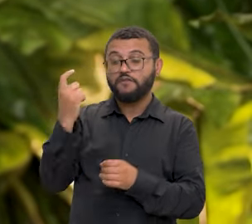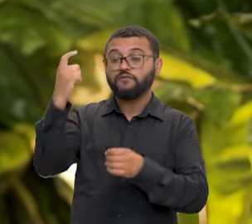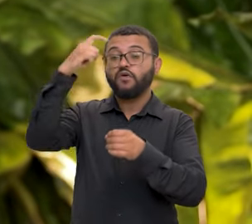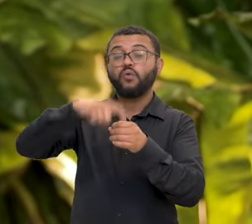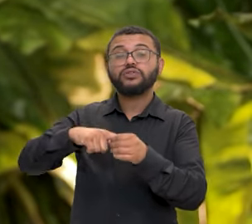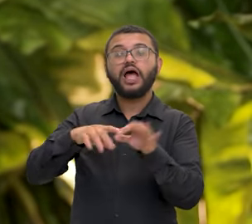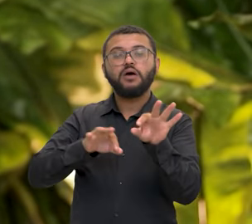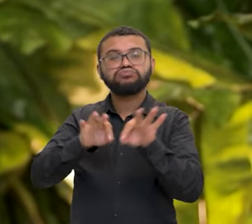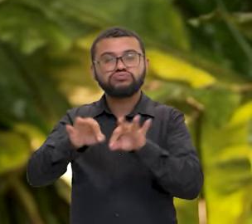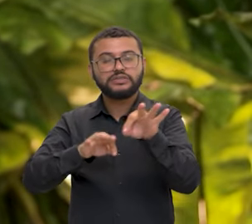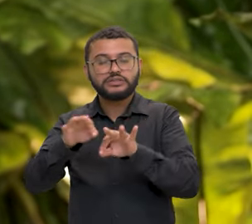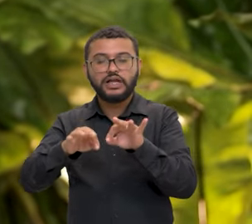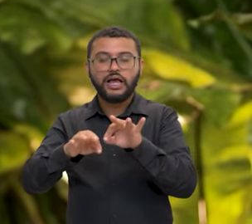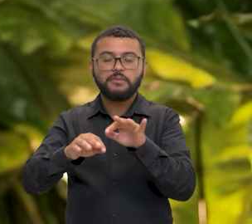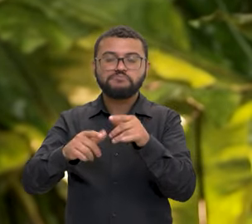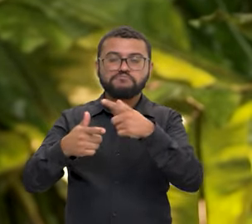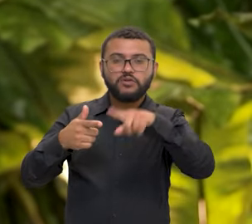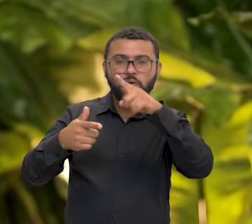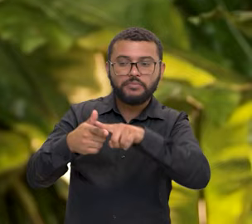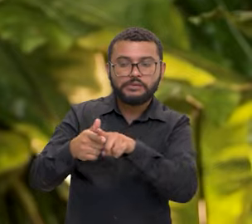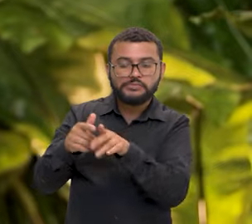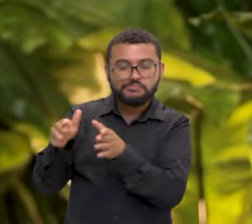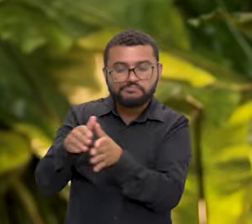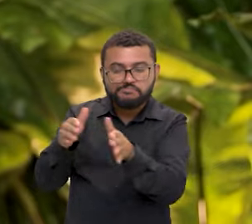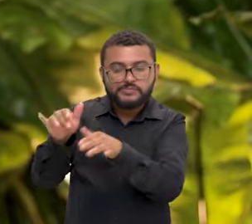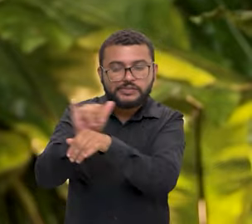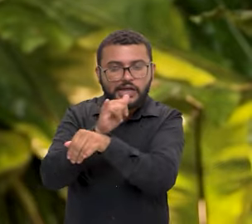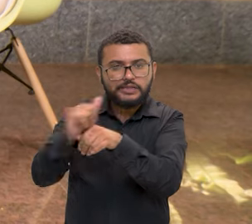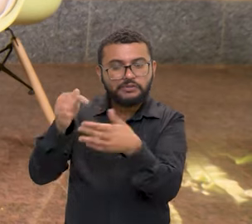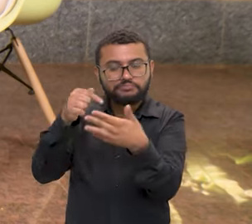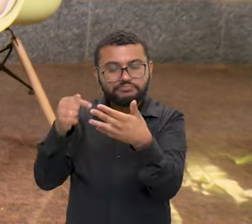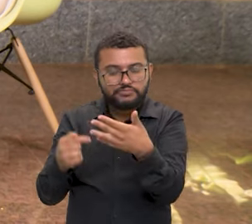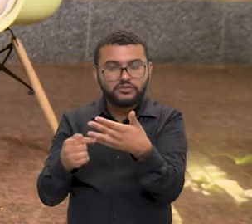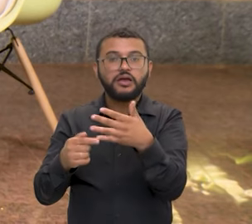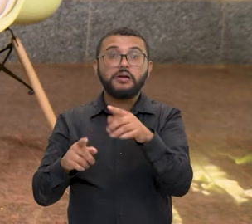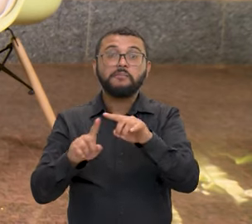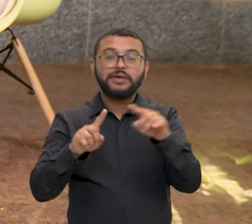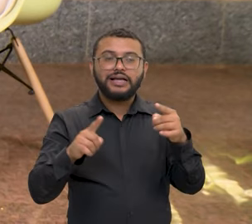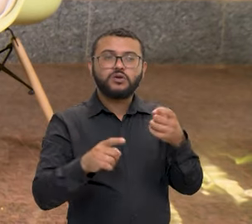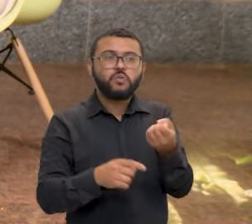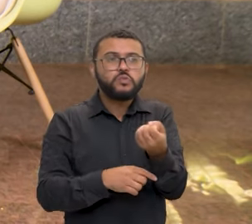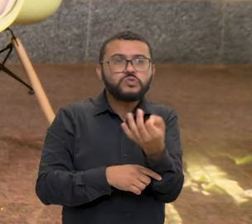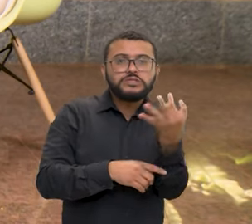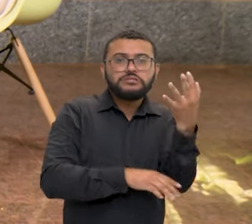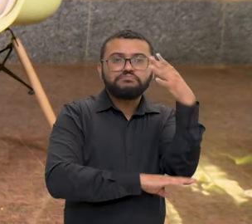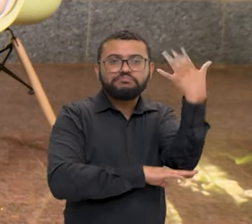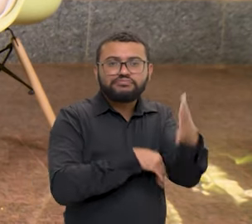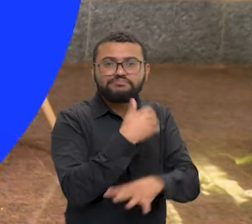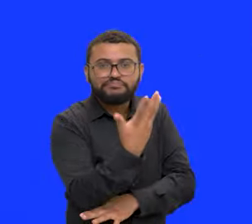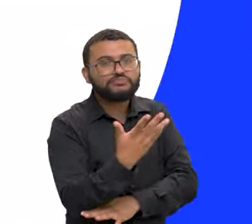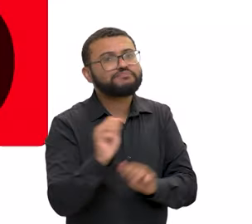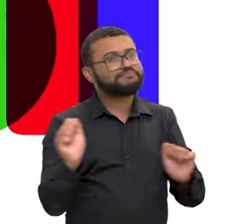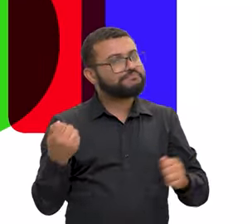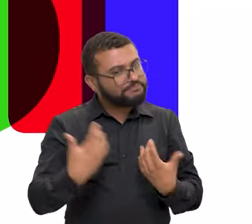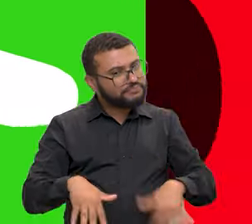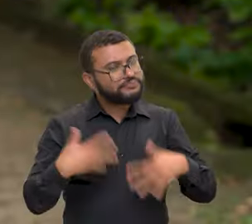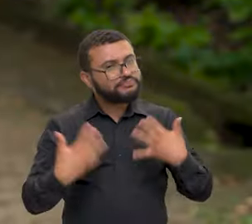reduzir mais ainda rumo à meta do governo brasileiro, que é desmatamento ilegal zero até 2030.